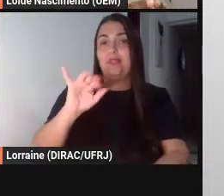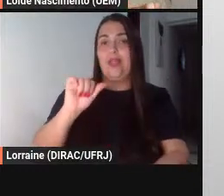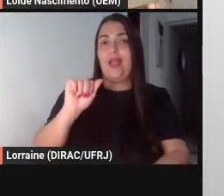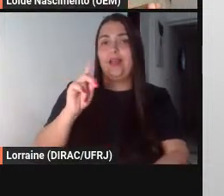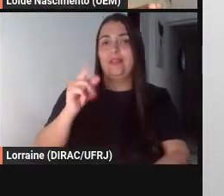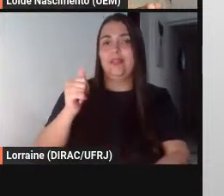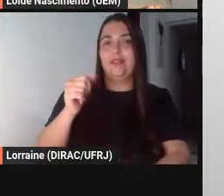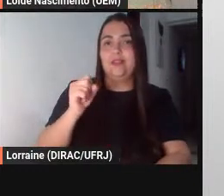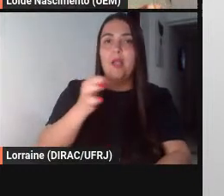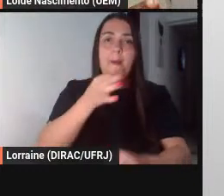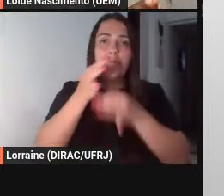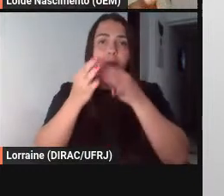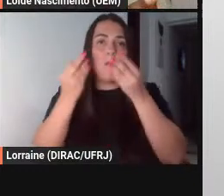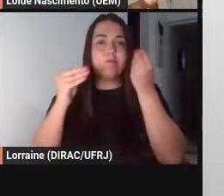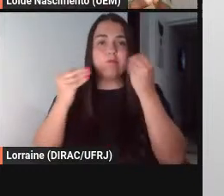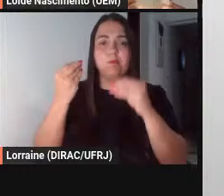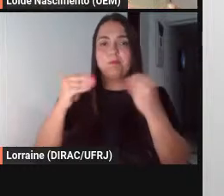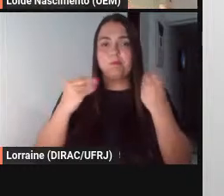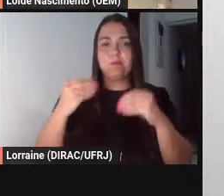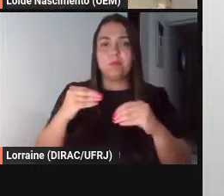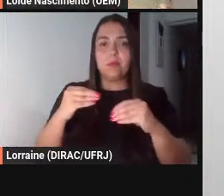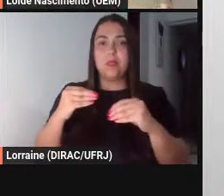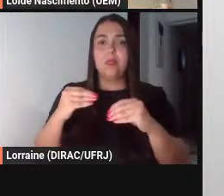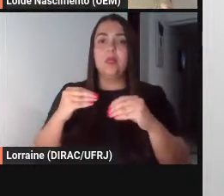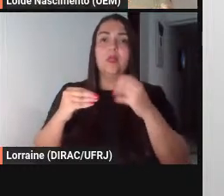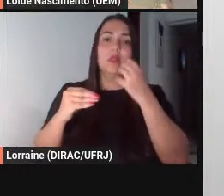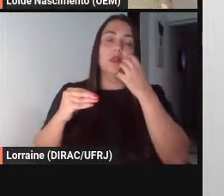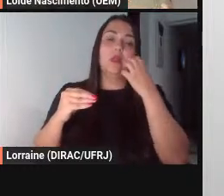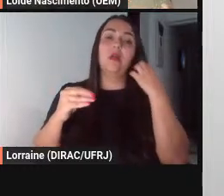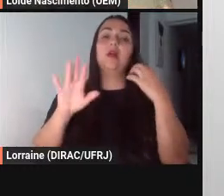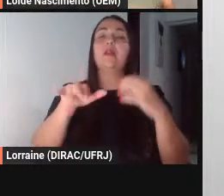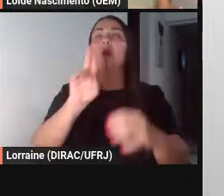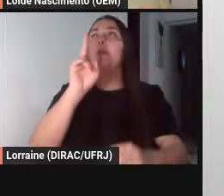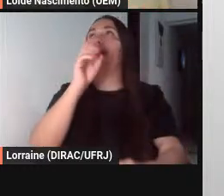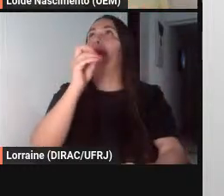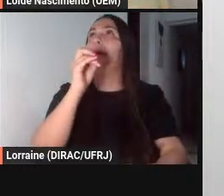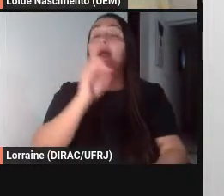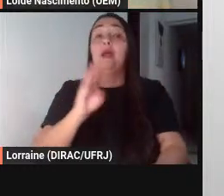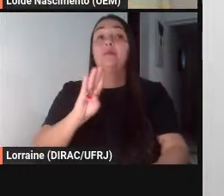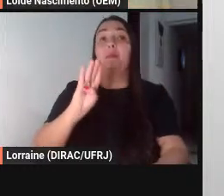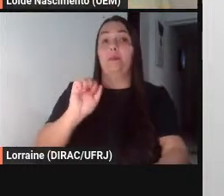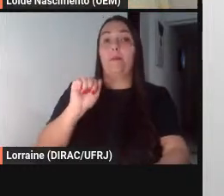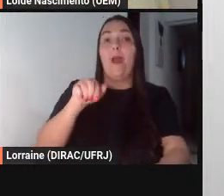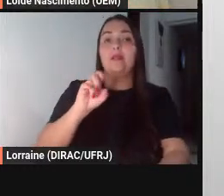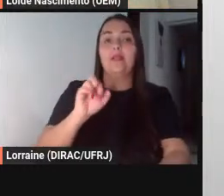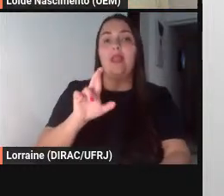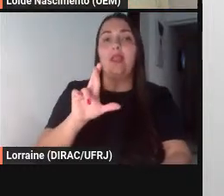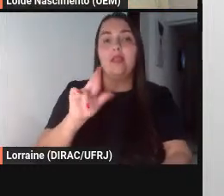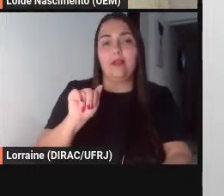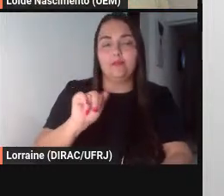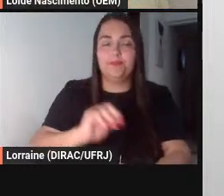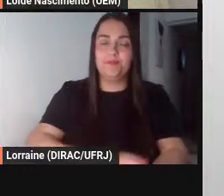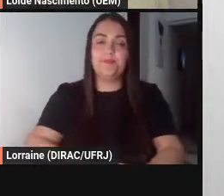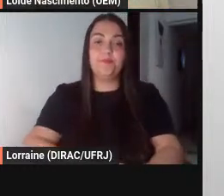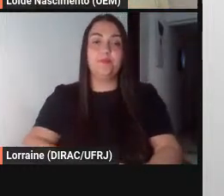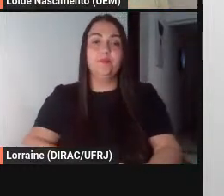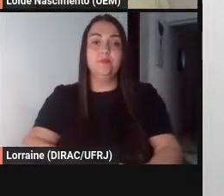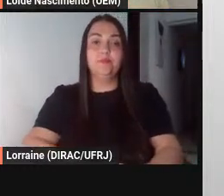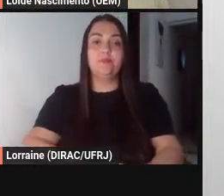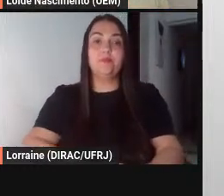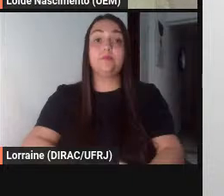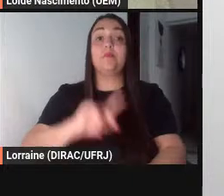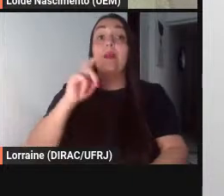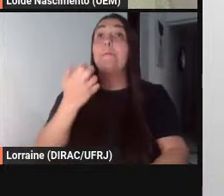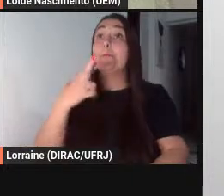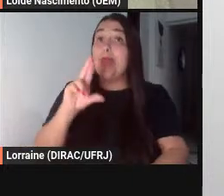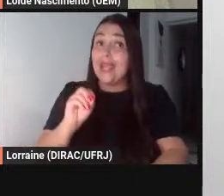do do do do aliás do do do do Bandeira né ele ele do Pedro